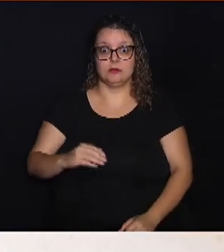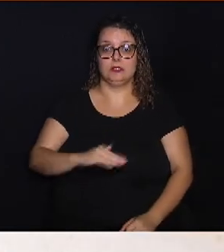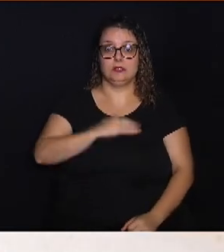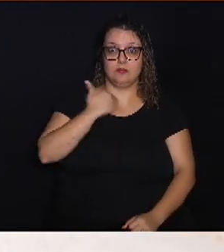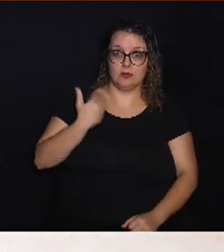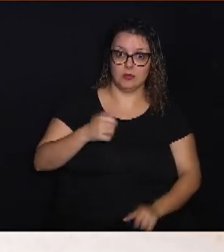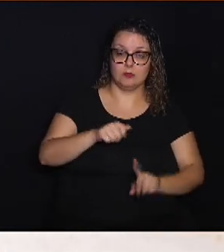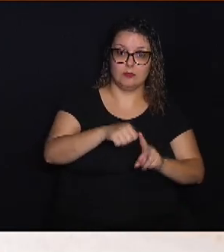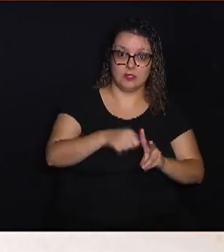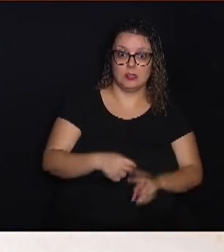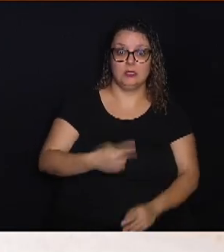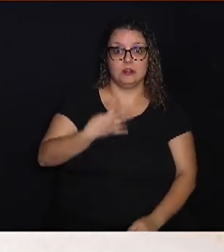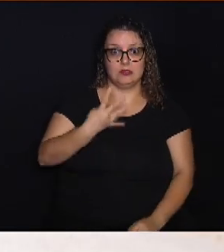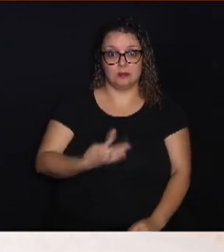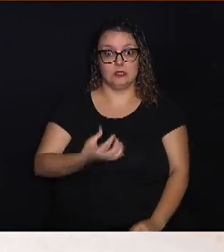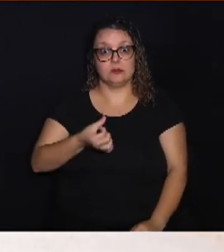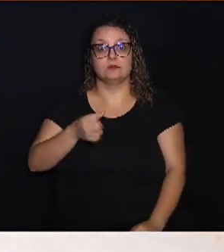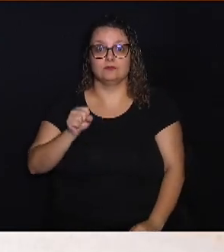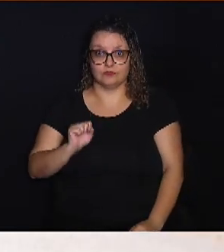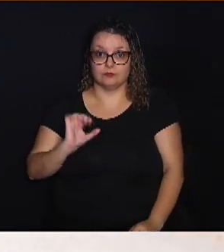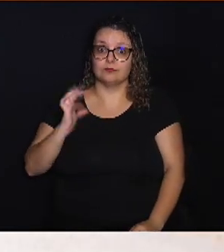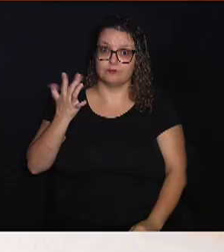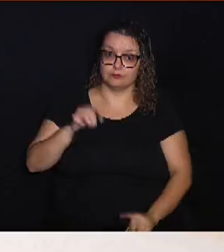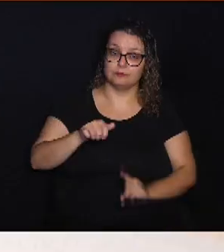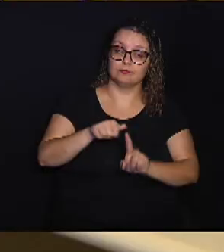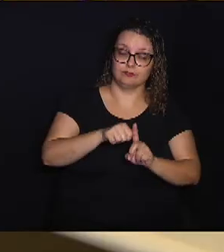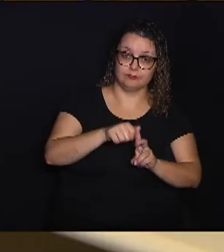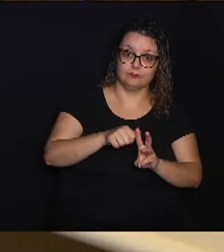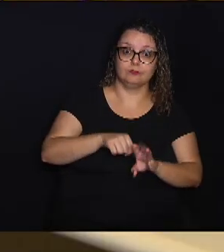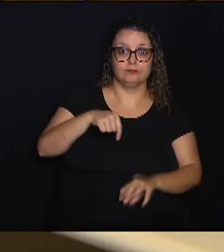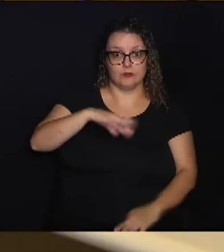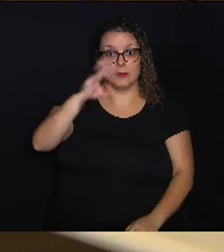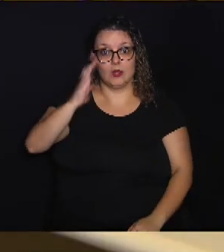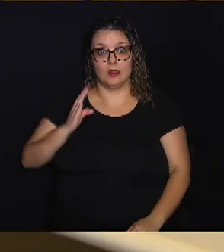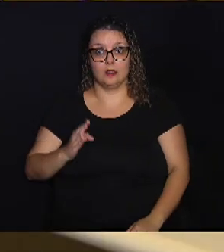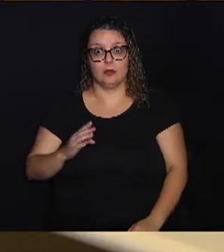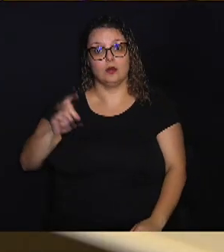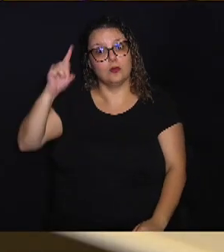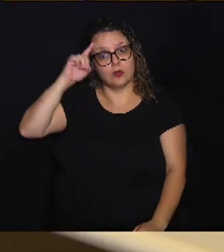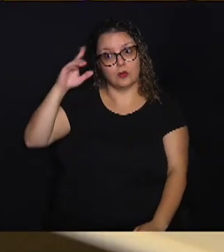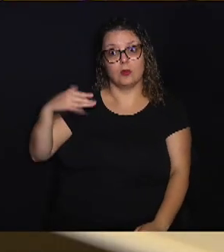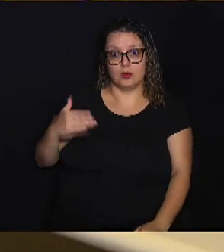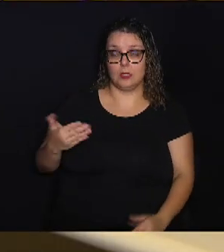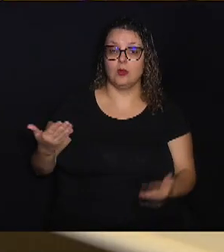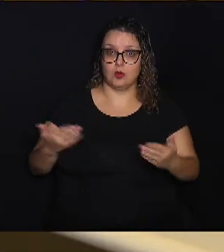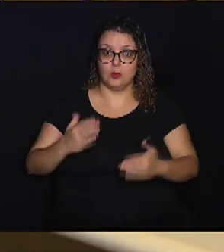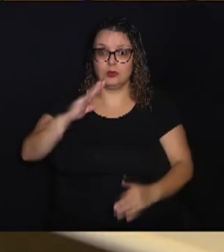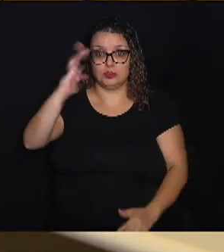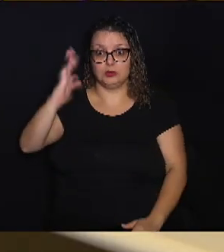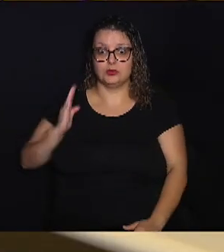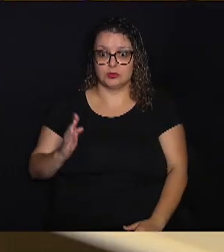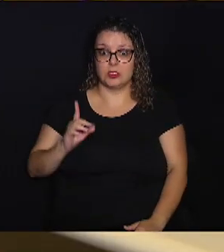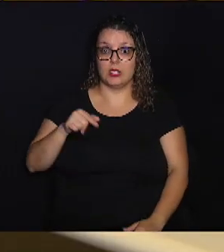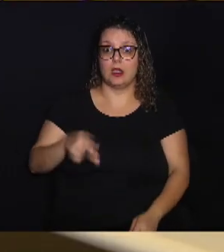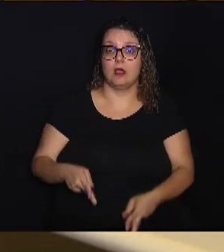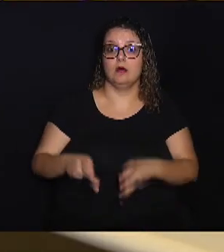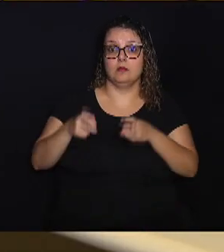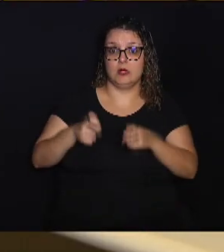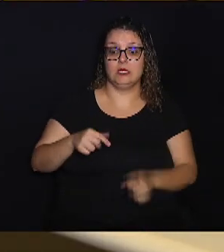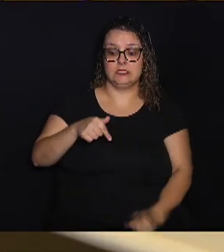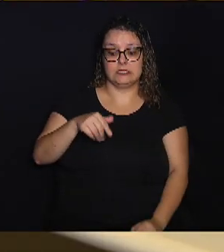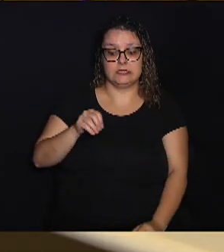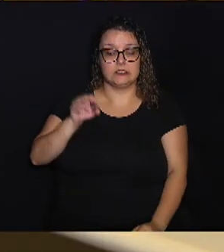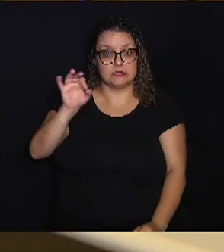468 que acontecem mensalmente no Brasil. A rotina hoje no Brasil é detectar 70